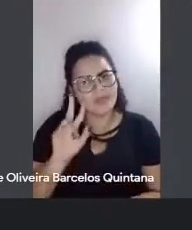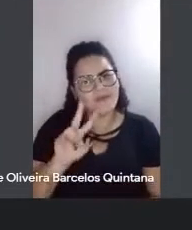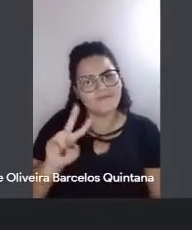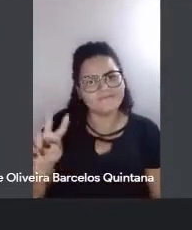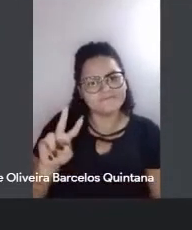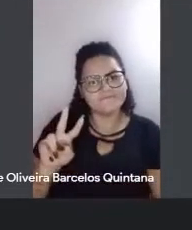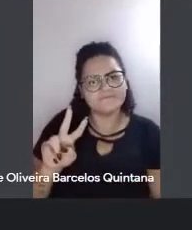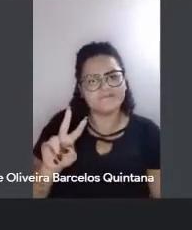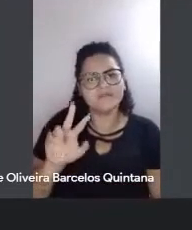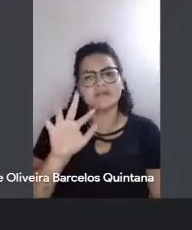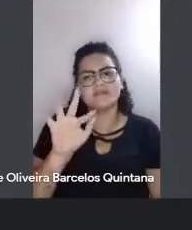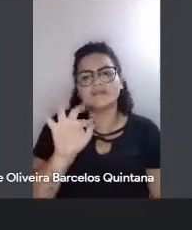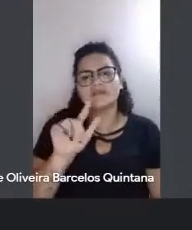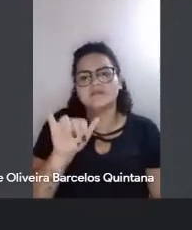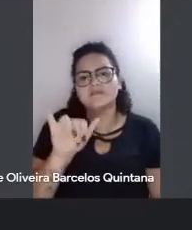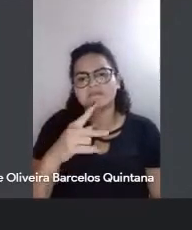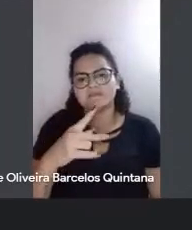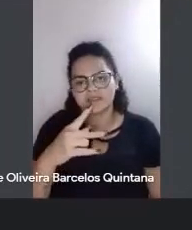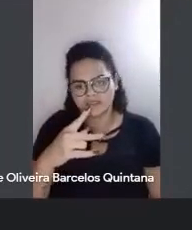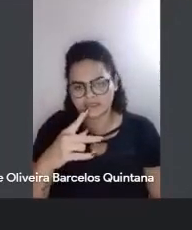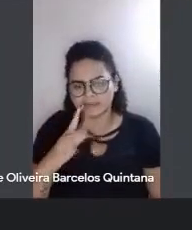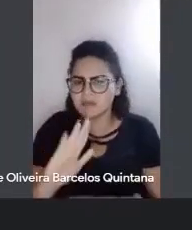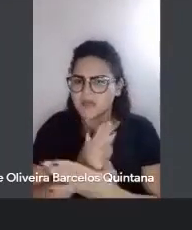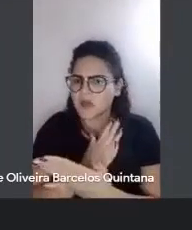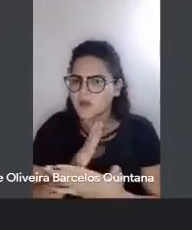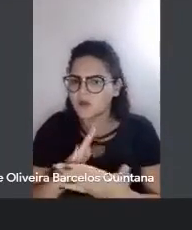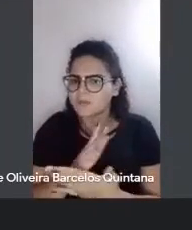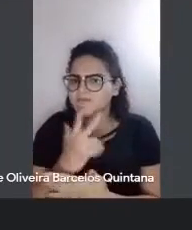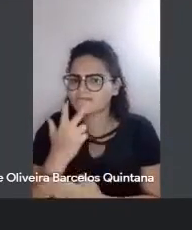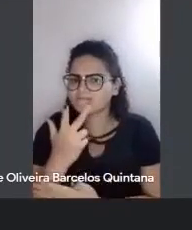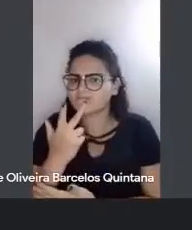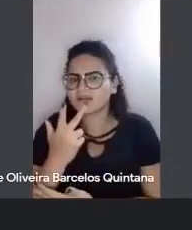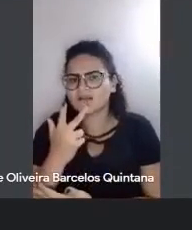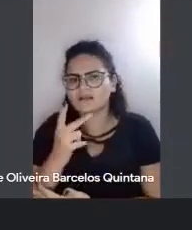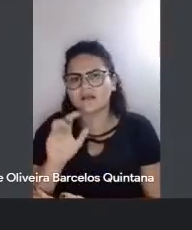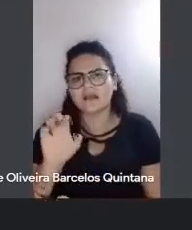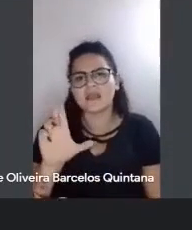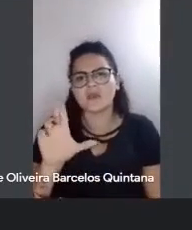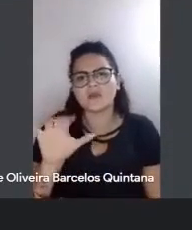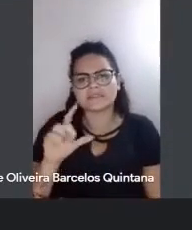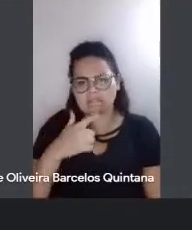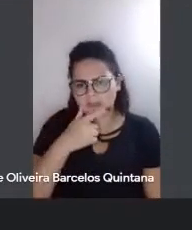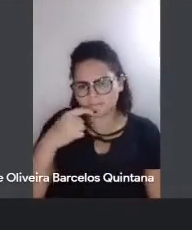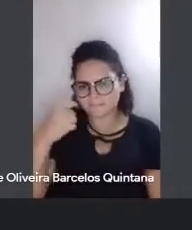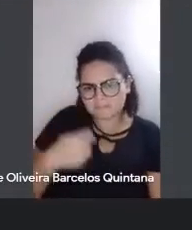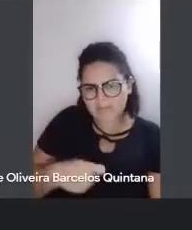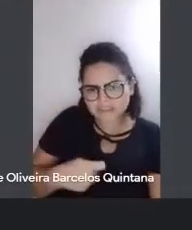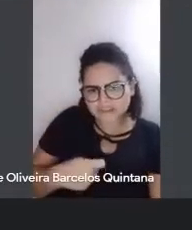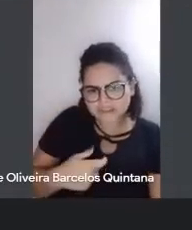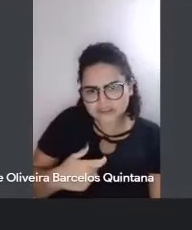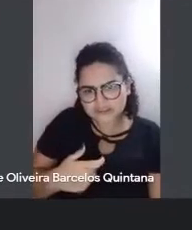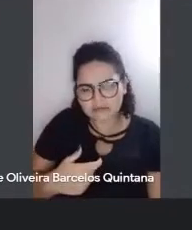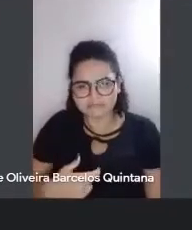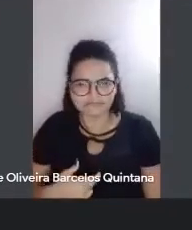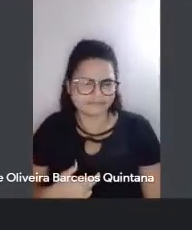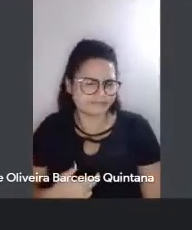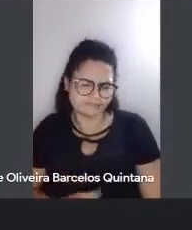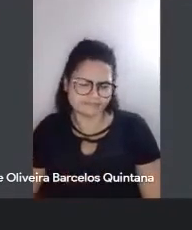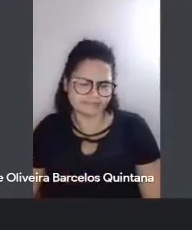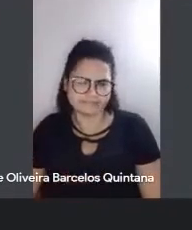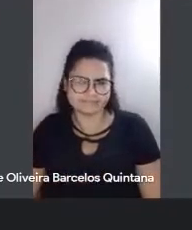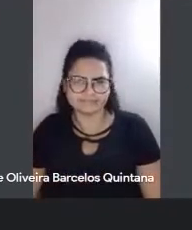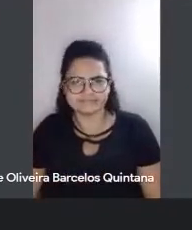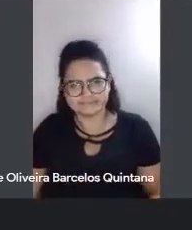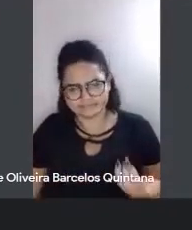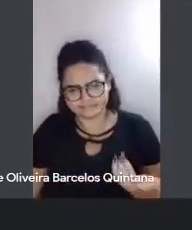Flip, algumas pessoas falaram assim, não, mas o Flip era machista, assim, fala machista, e aí você vê, assim, tem alguma